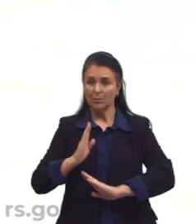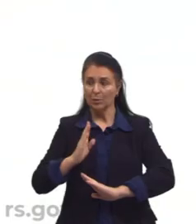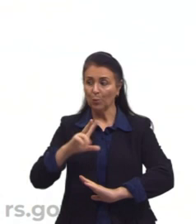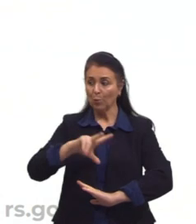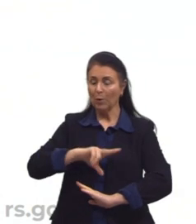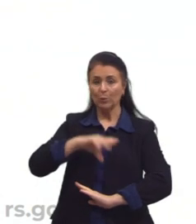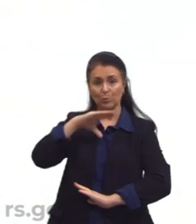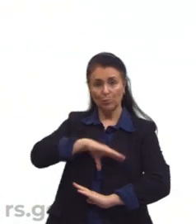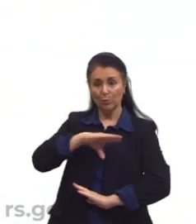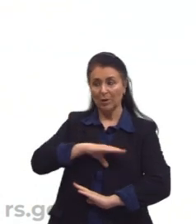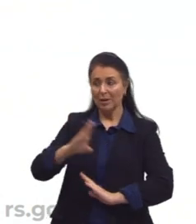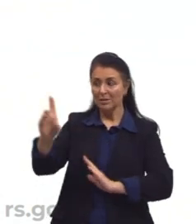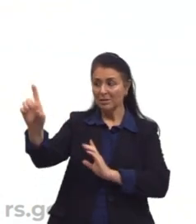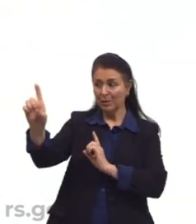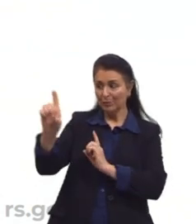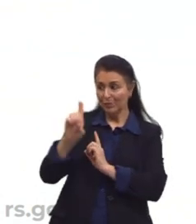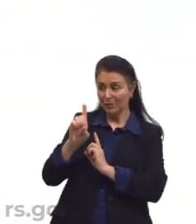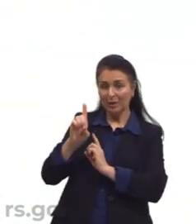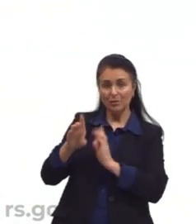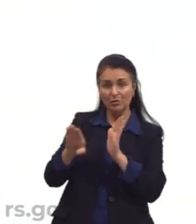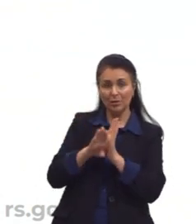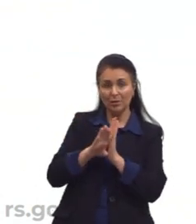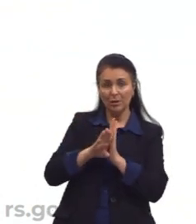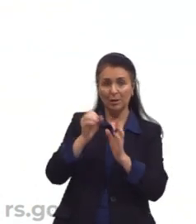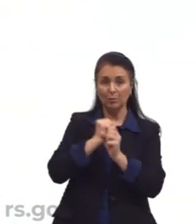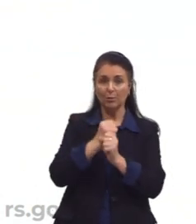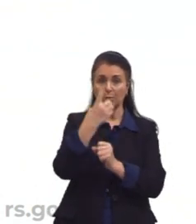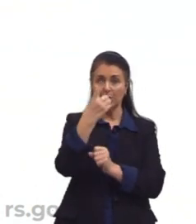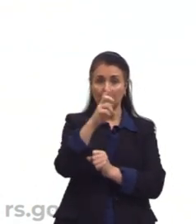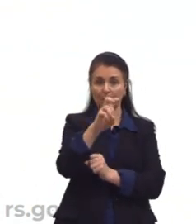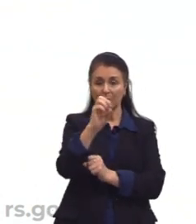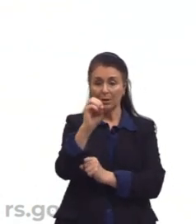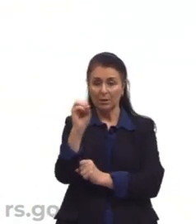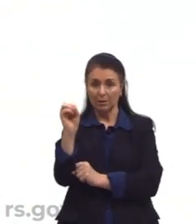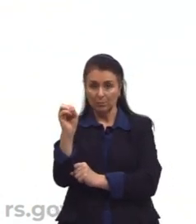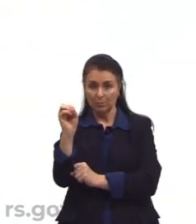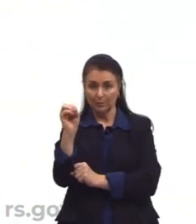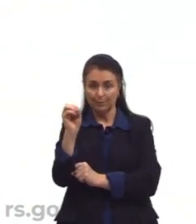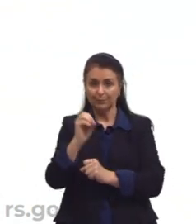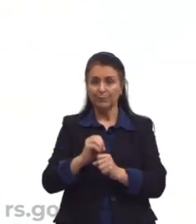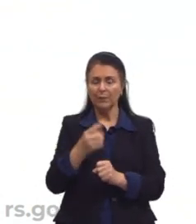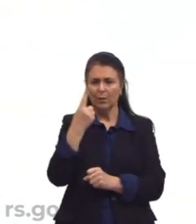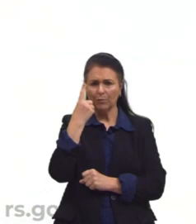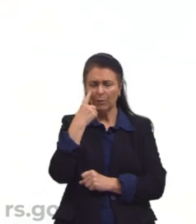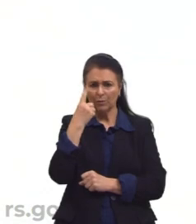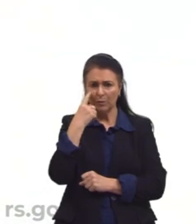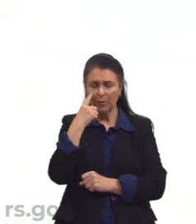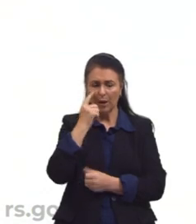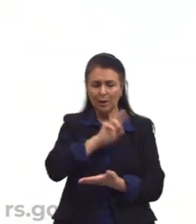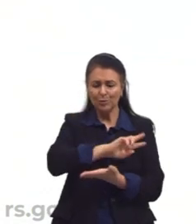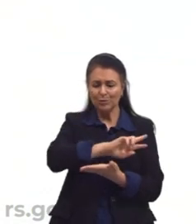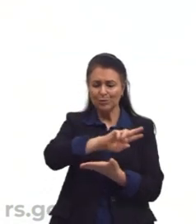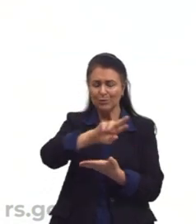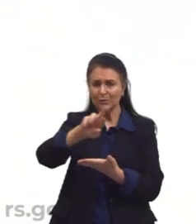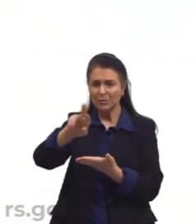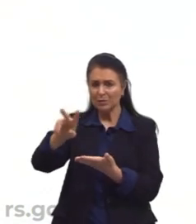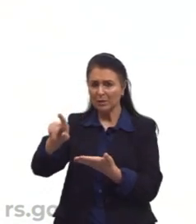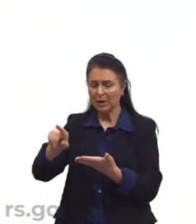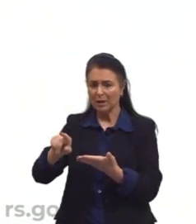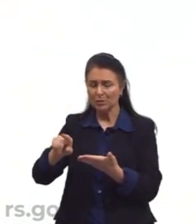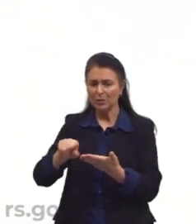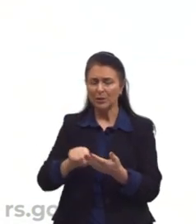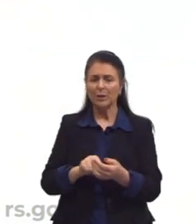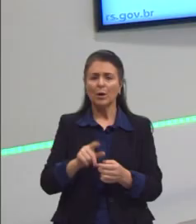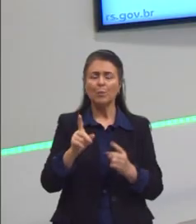portugueses, dos colonizadores, em 1500. E a gente pode ver, então, essa diversidade, que tinham vários